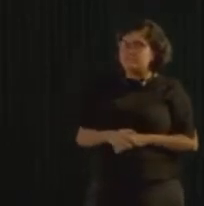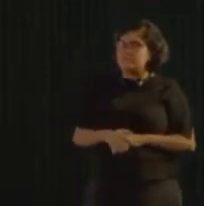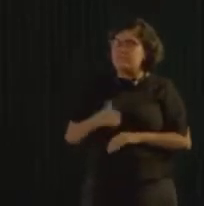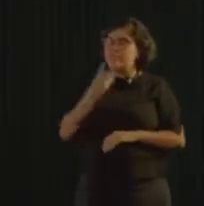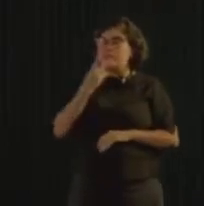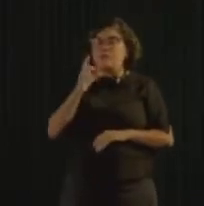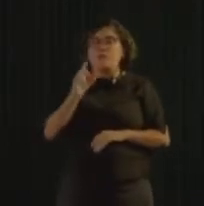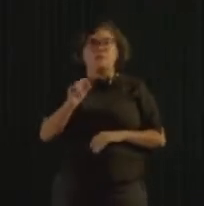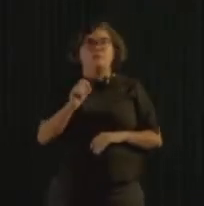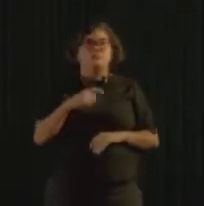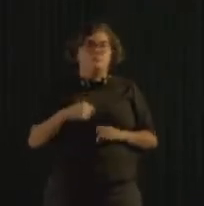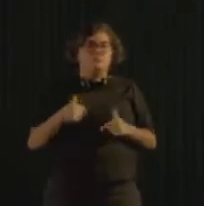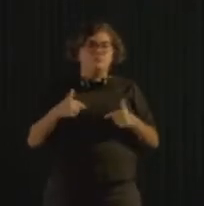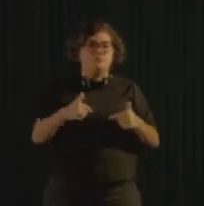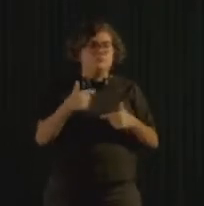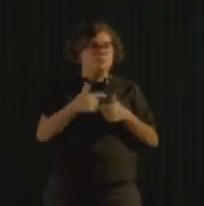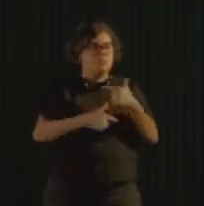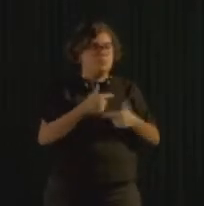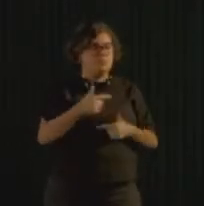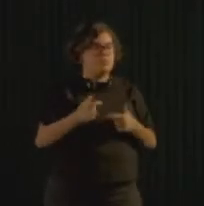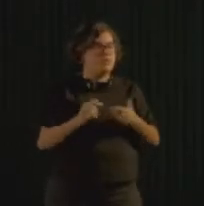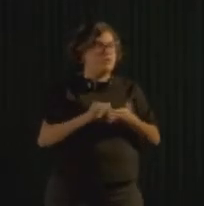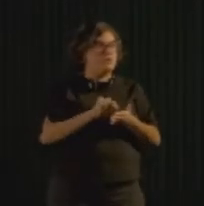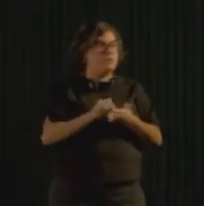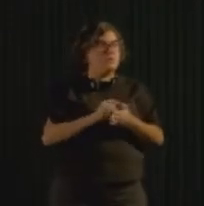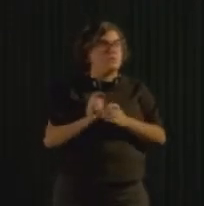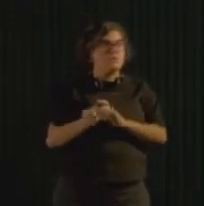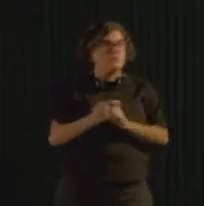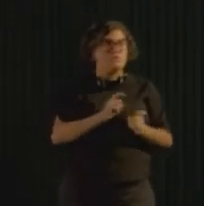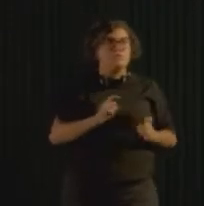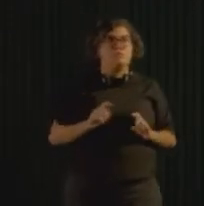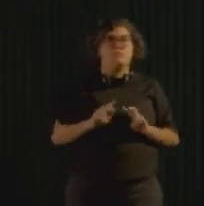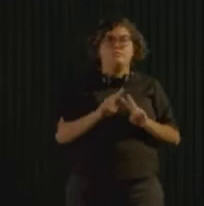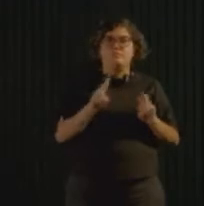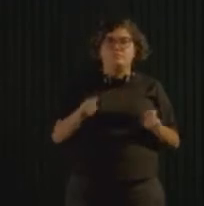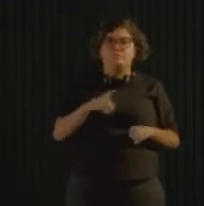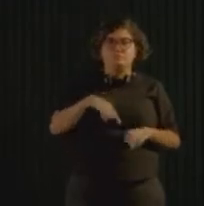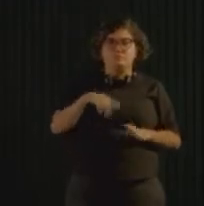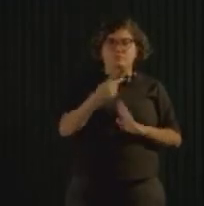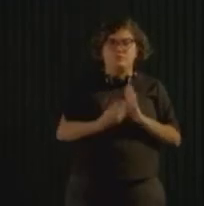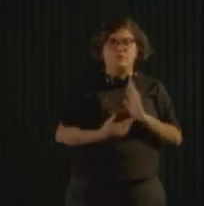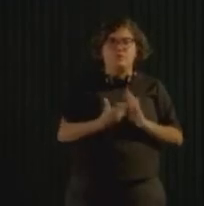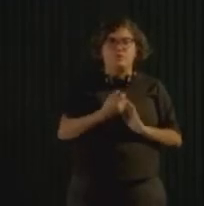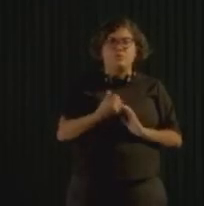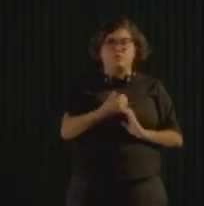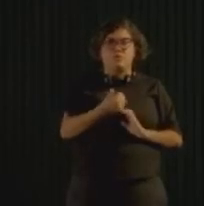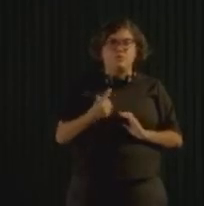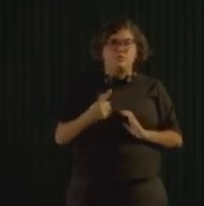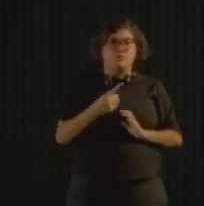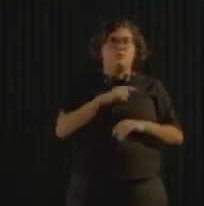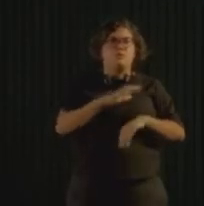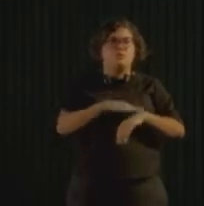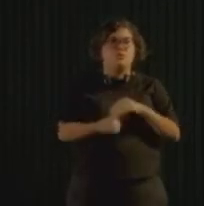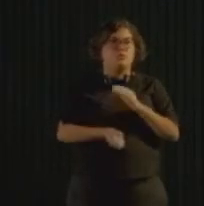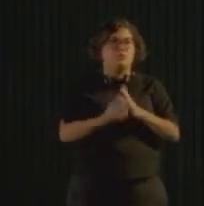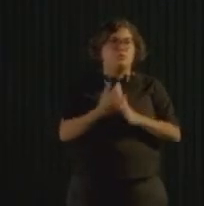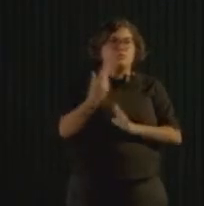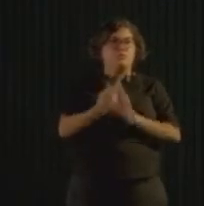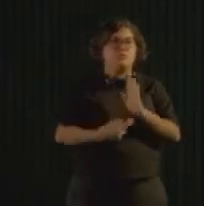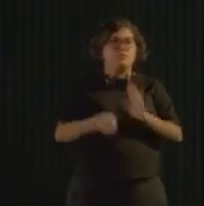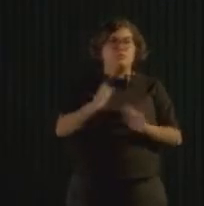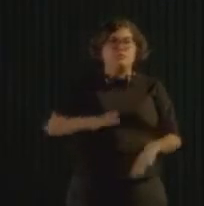estou à frente da Secretaria Executiva de Inovação Urbana do Recife desde 2017, quando dá criação pelo prefeito Geraldo Júlio.